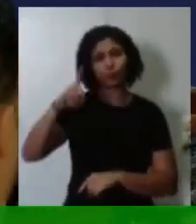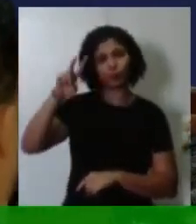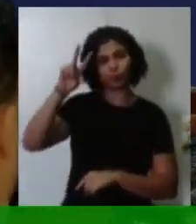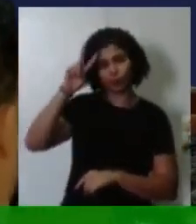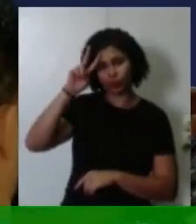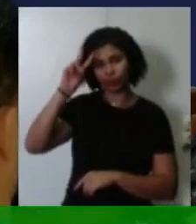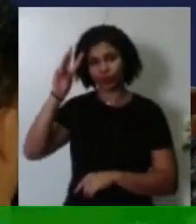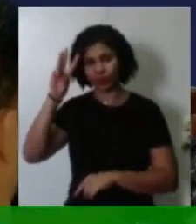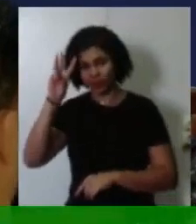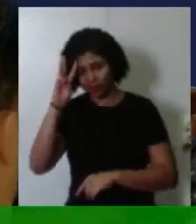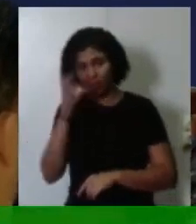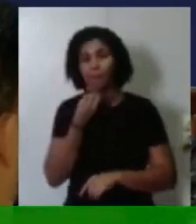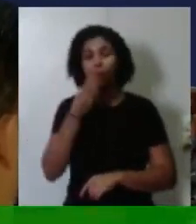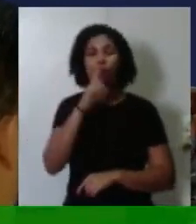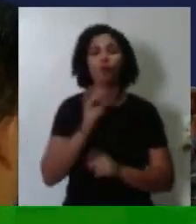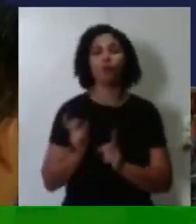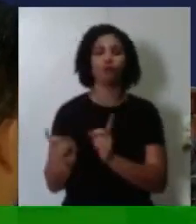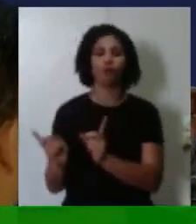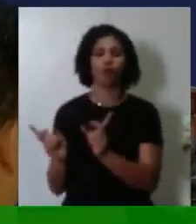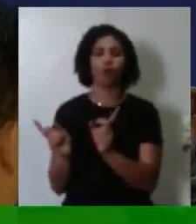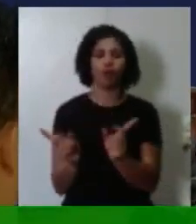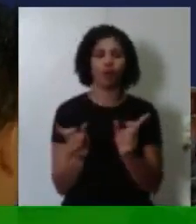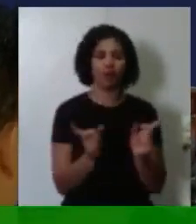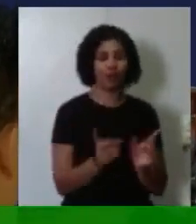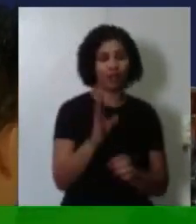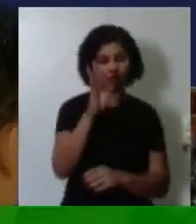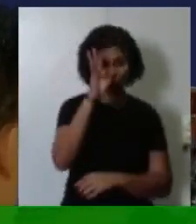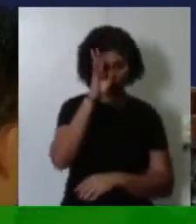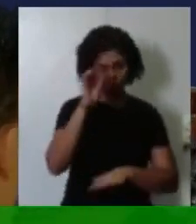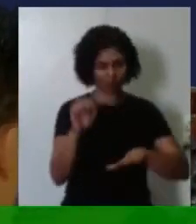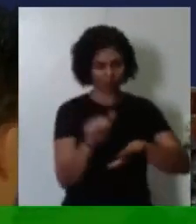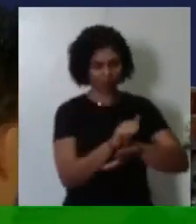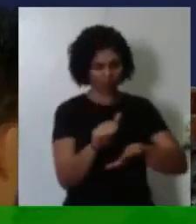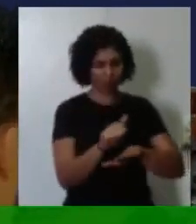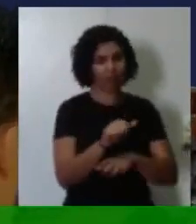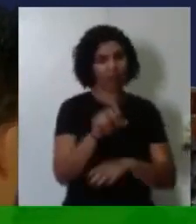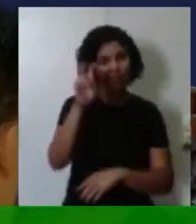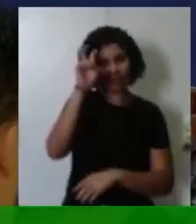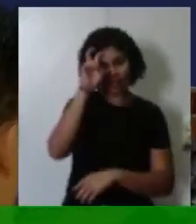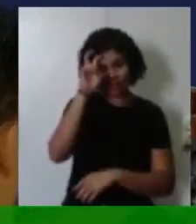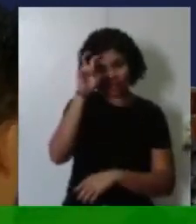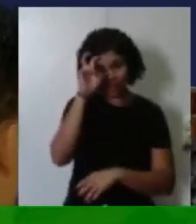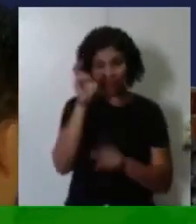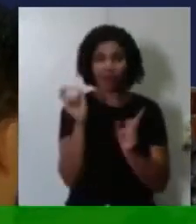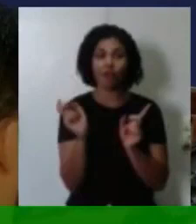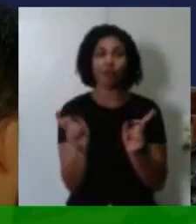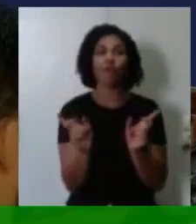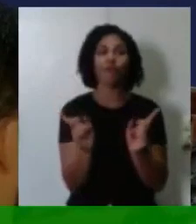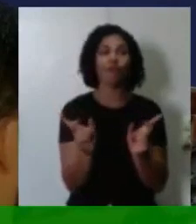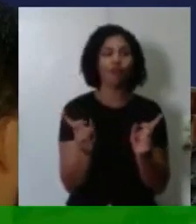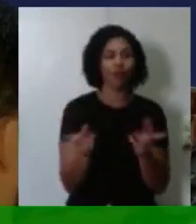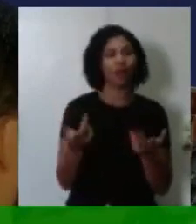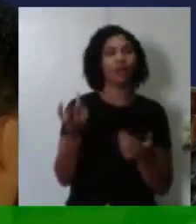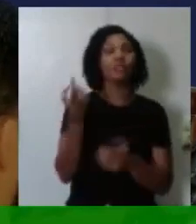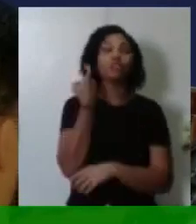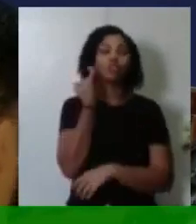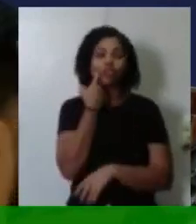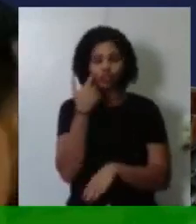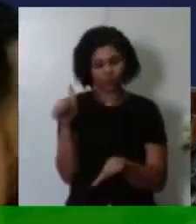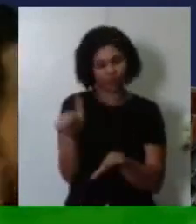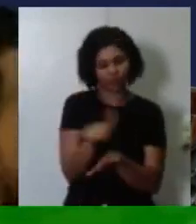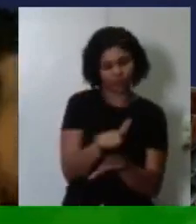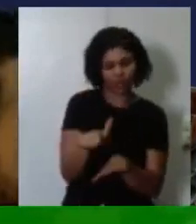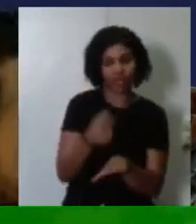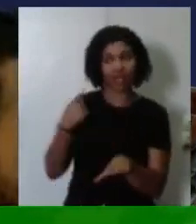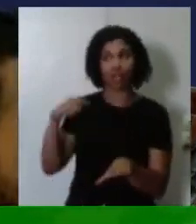dias bons de vender picolé. A quarta de engraxar sapato, a quinta de vender. A sexta também os sapatos já estavam